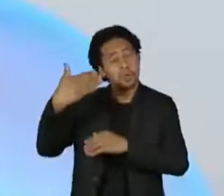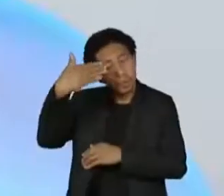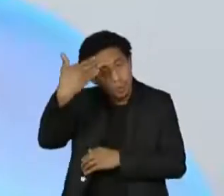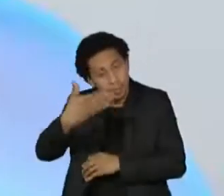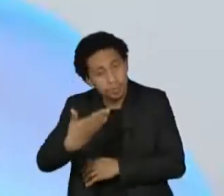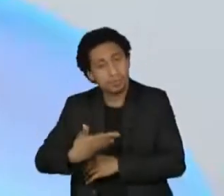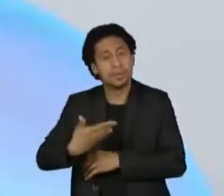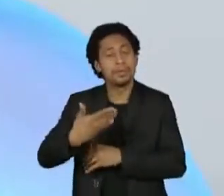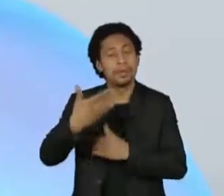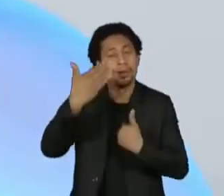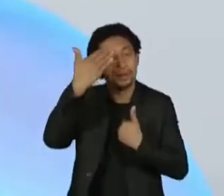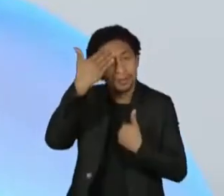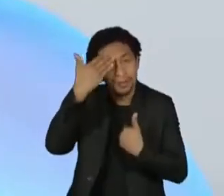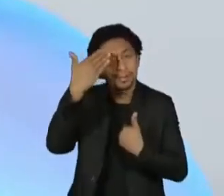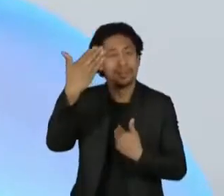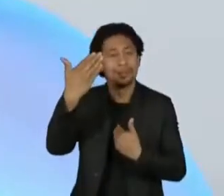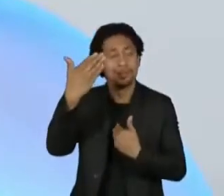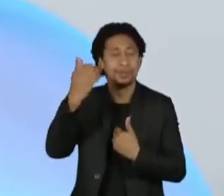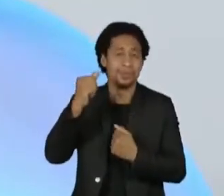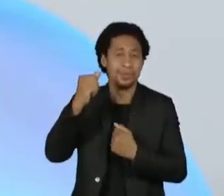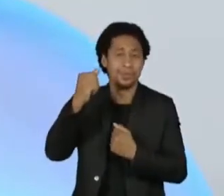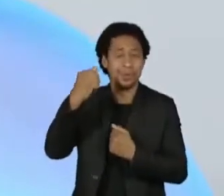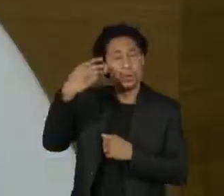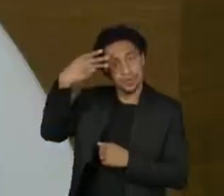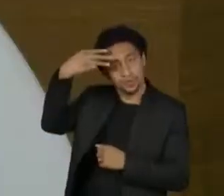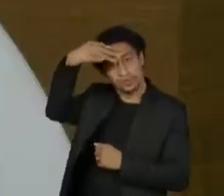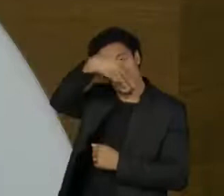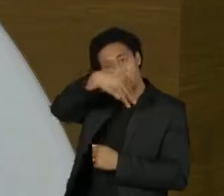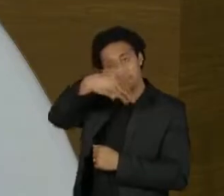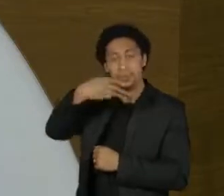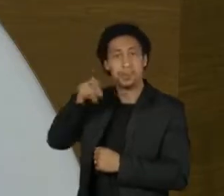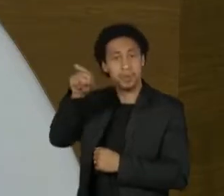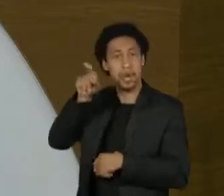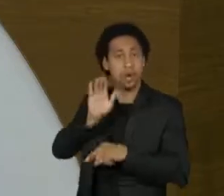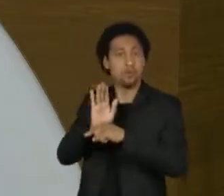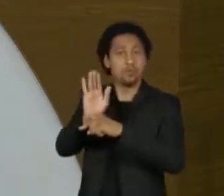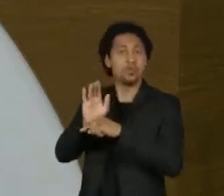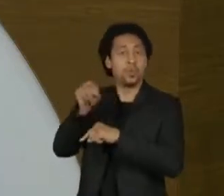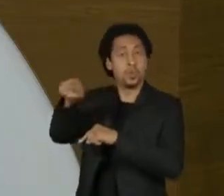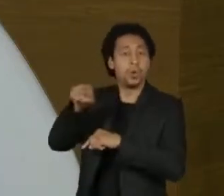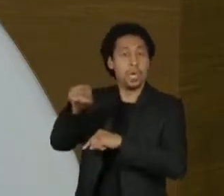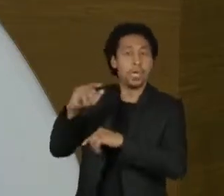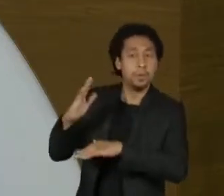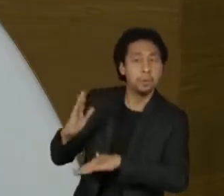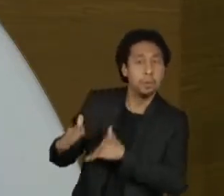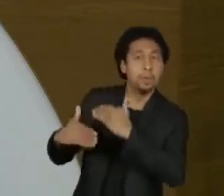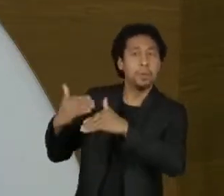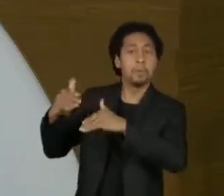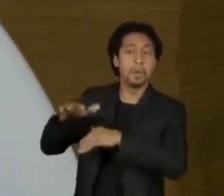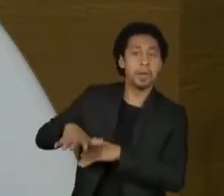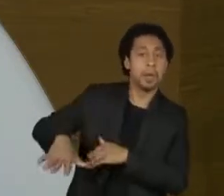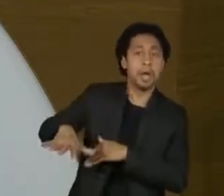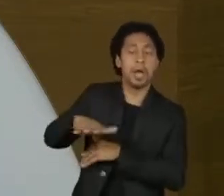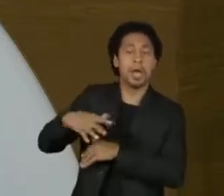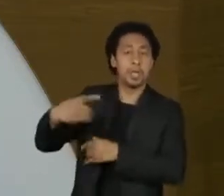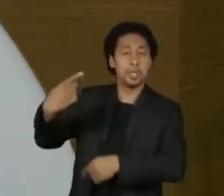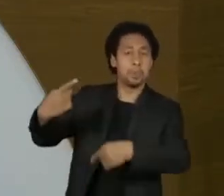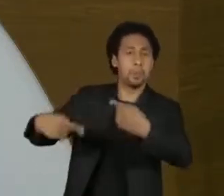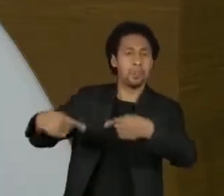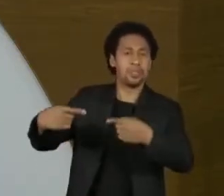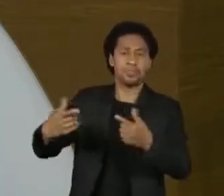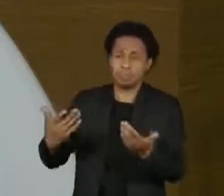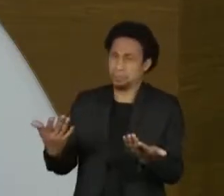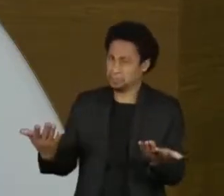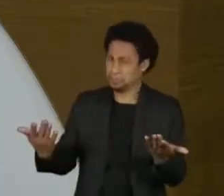participação de Jefferson na sua formação, no seu ideário político. Que